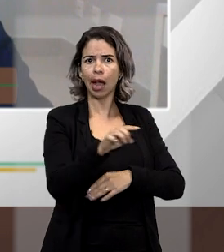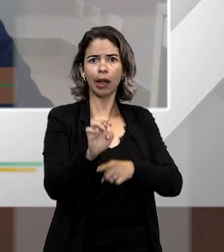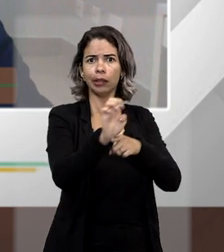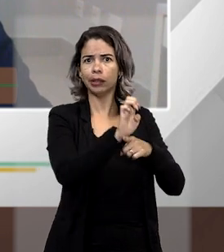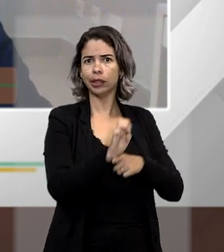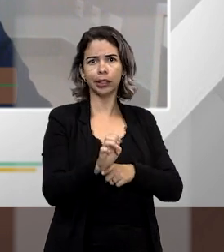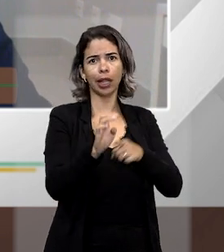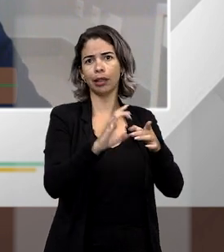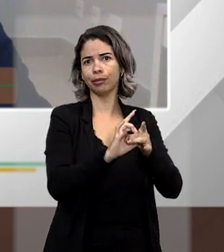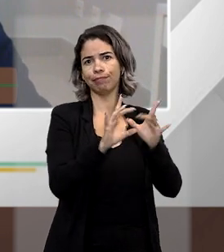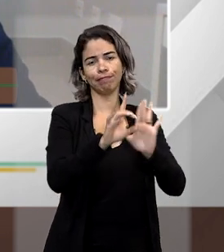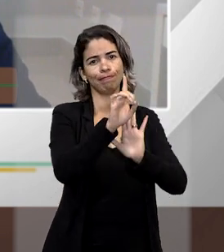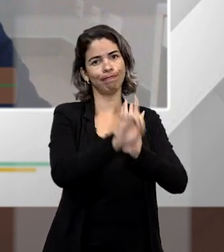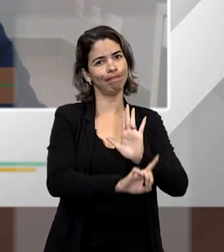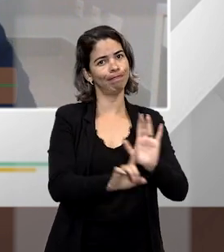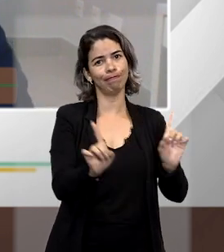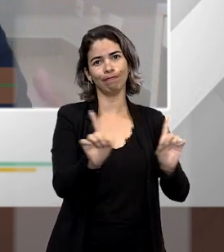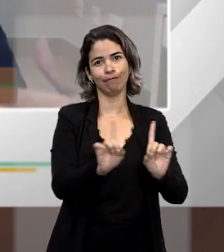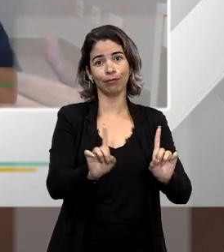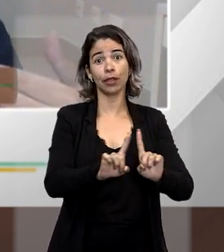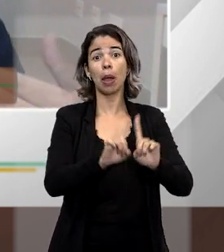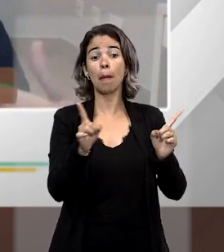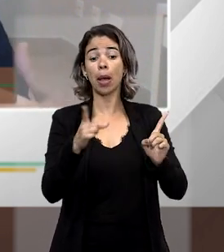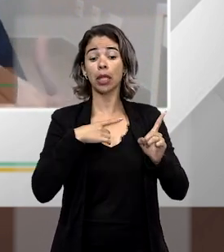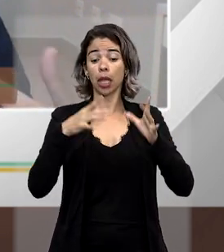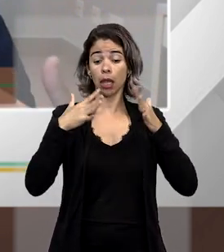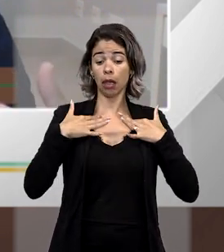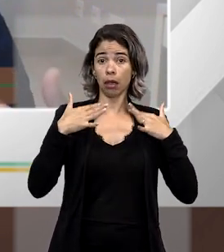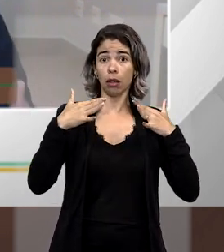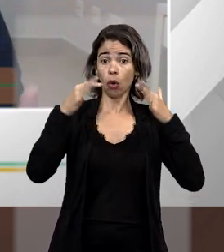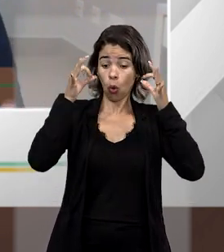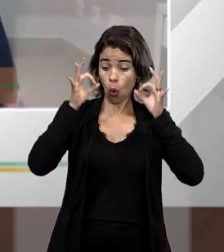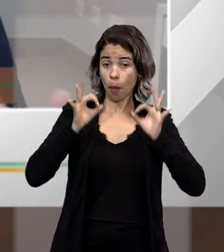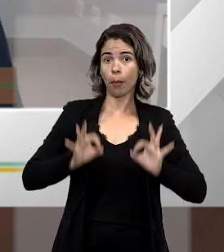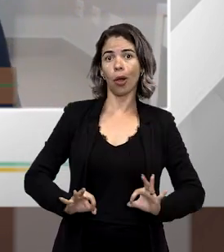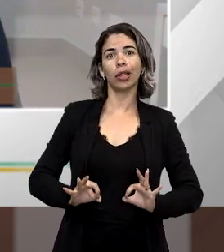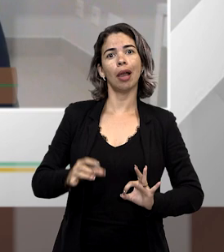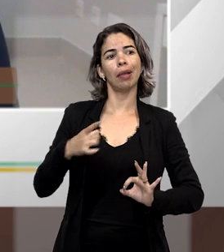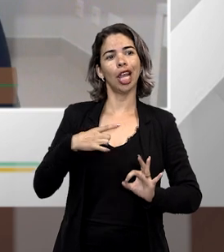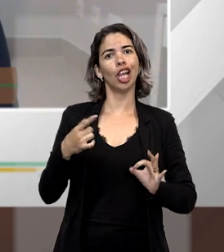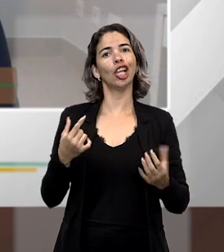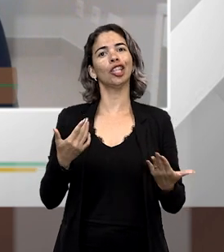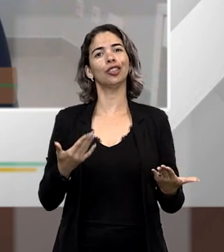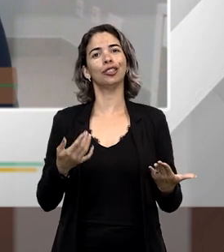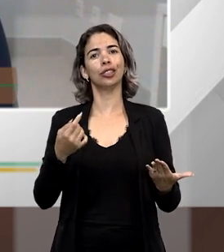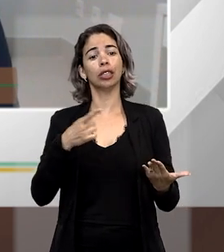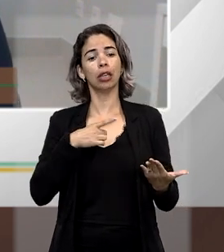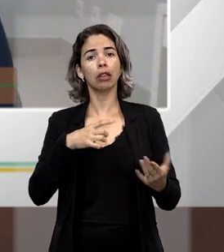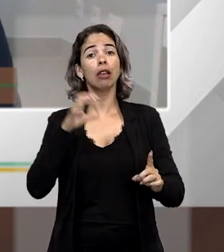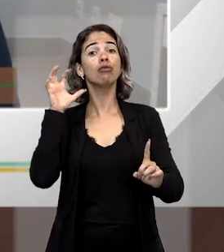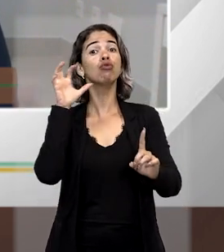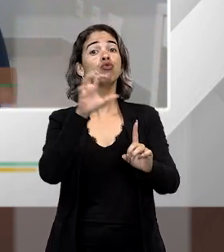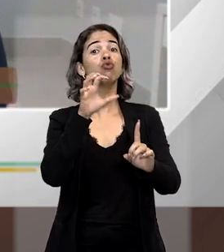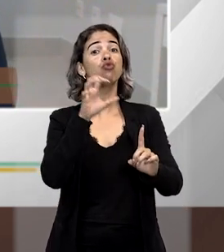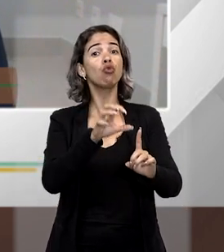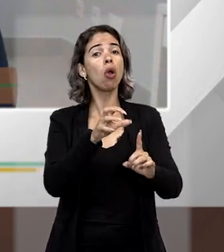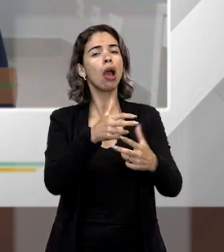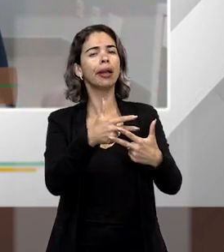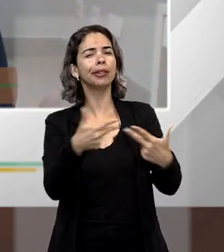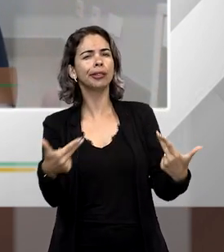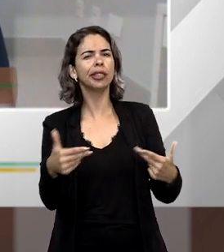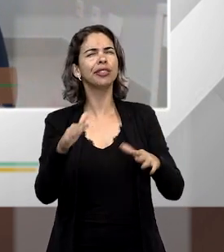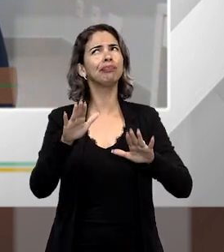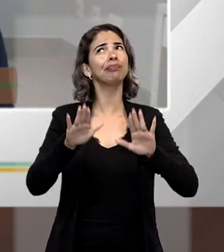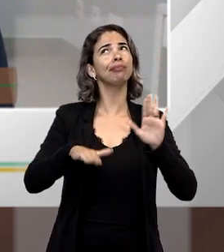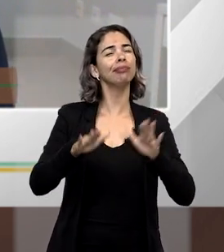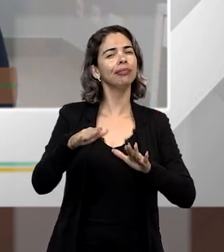atingem diretamente o Estado Democrático de Direito, mas condutas que atingem, segundo a nomenclatura desses capítulos, aspectos,